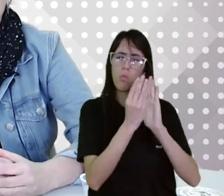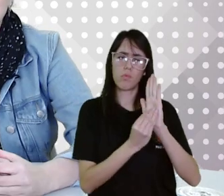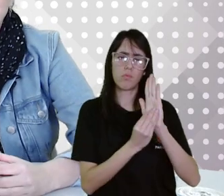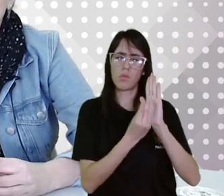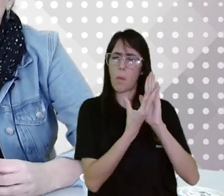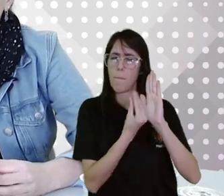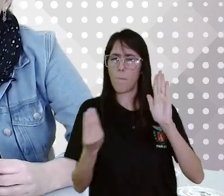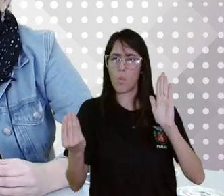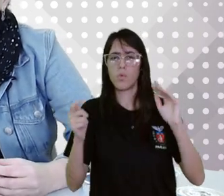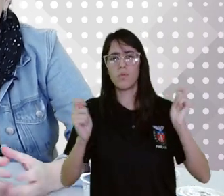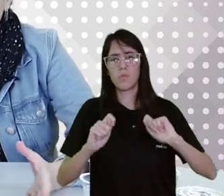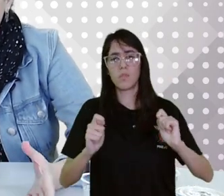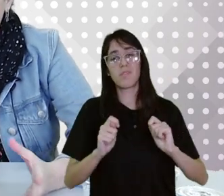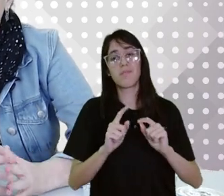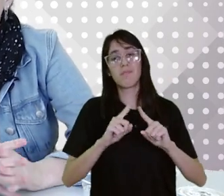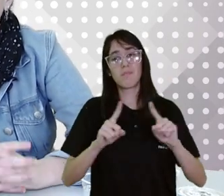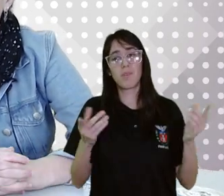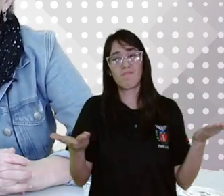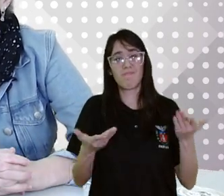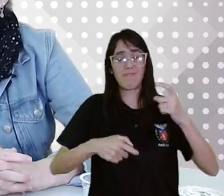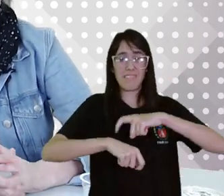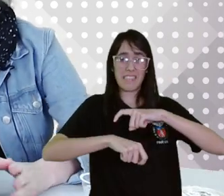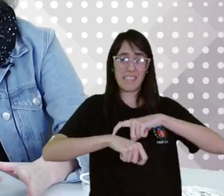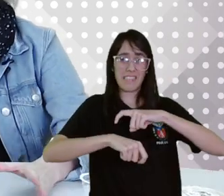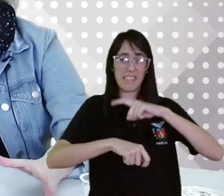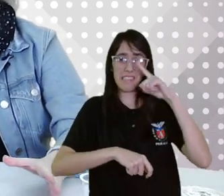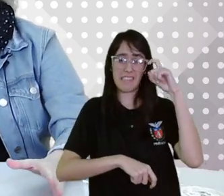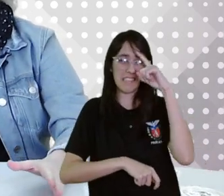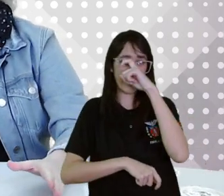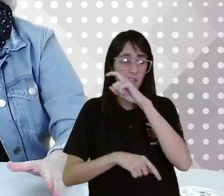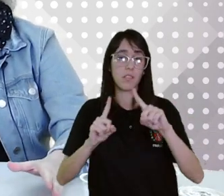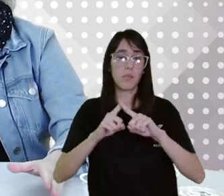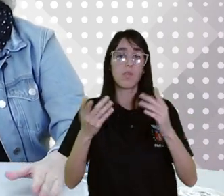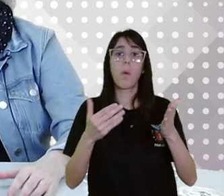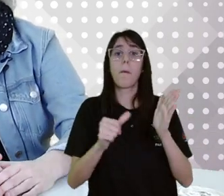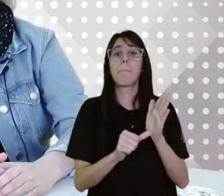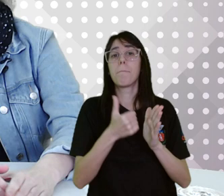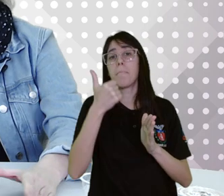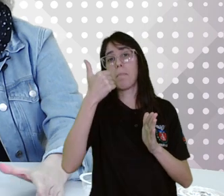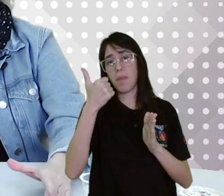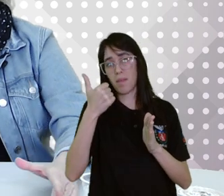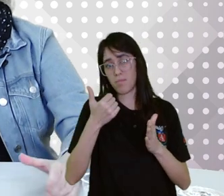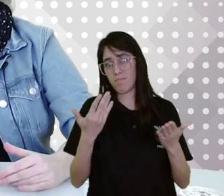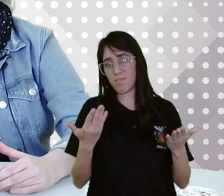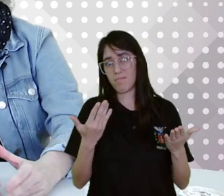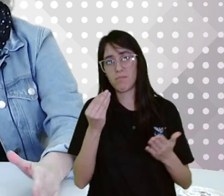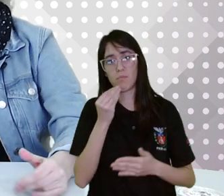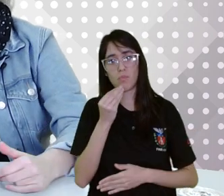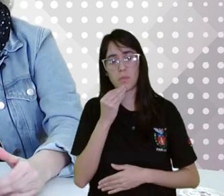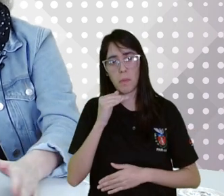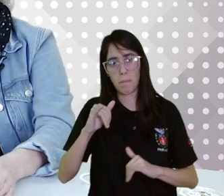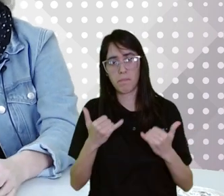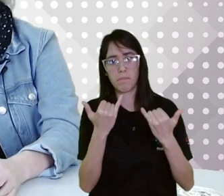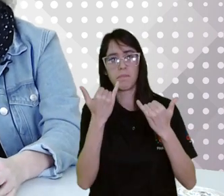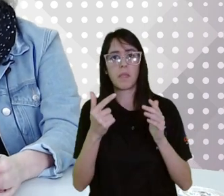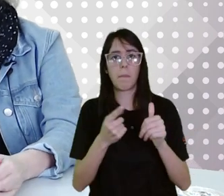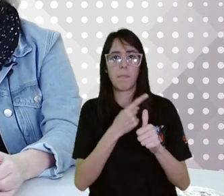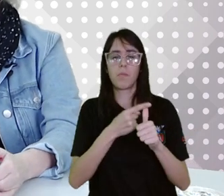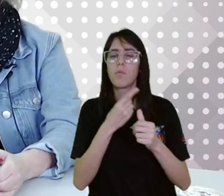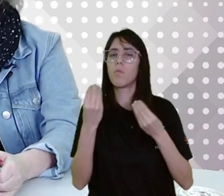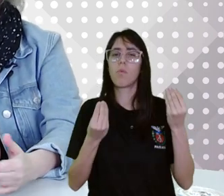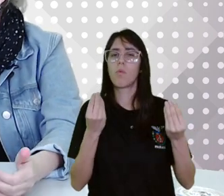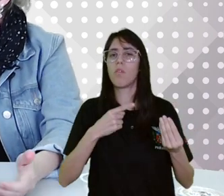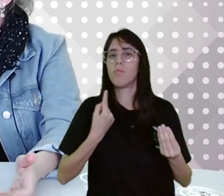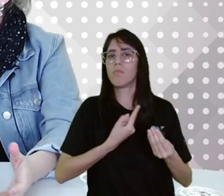de tempo pequeno, mas é só um primeiro contato, né? Só, na verdade, o que temos, que podemos fazer